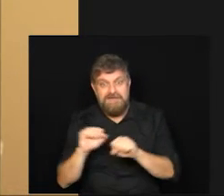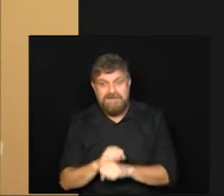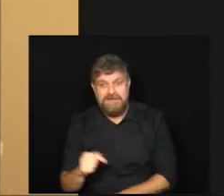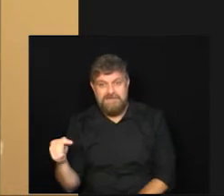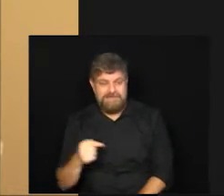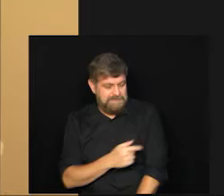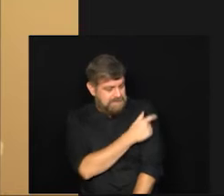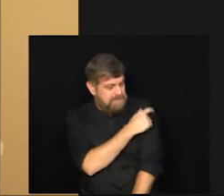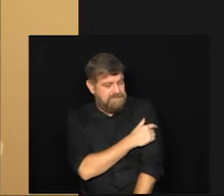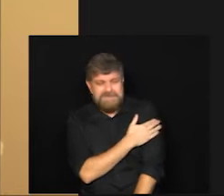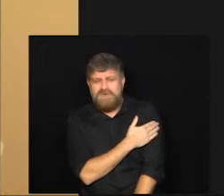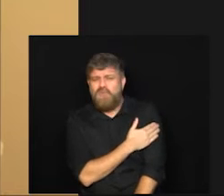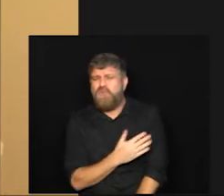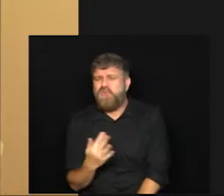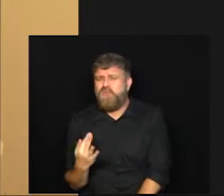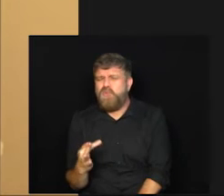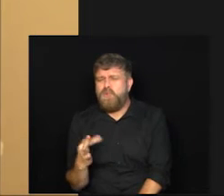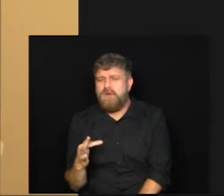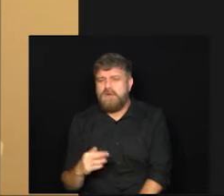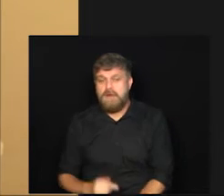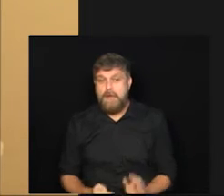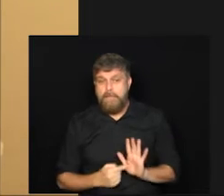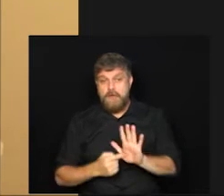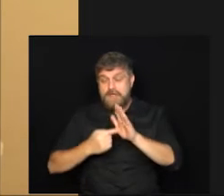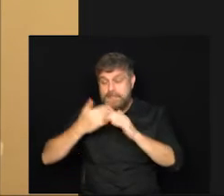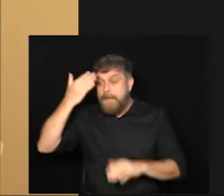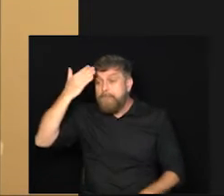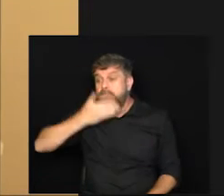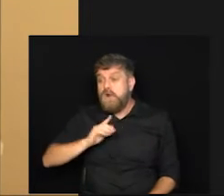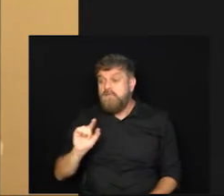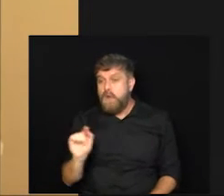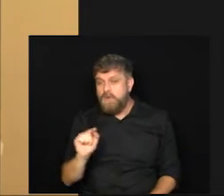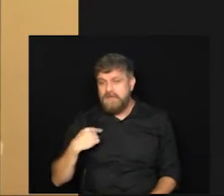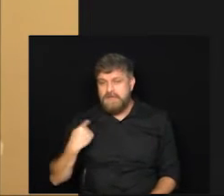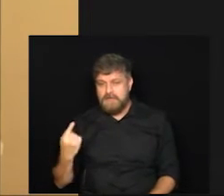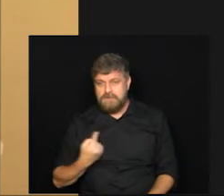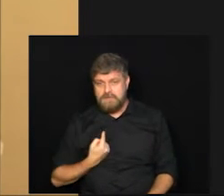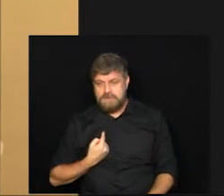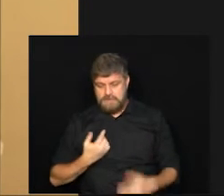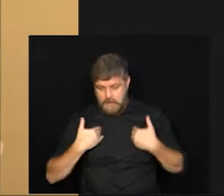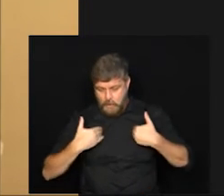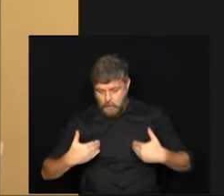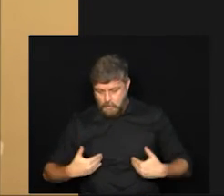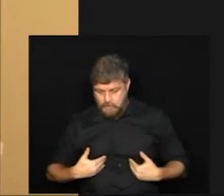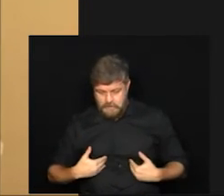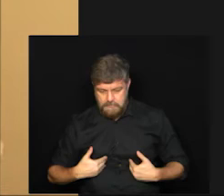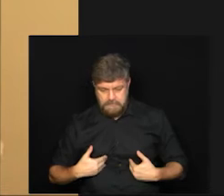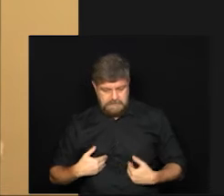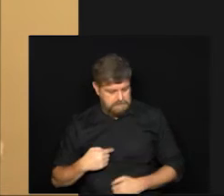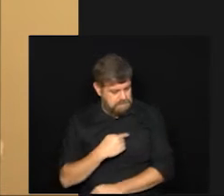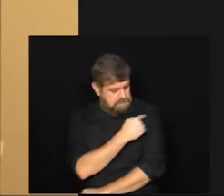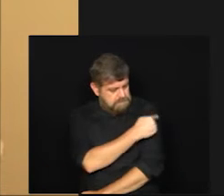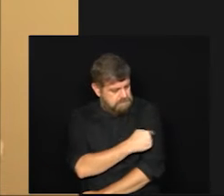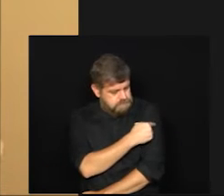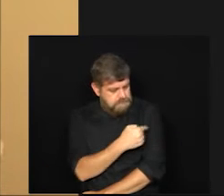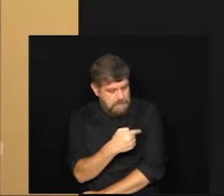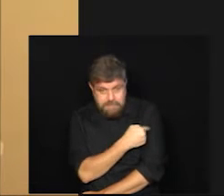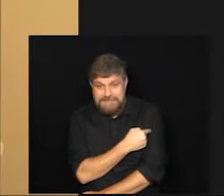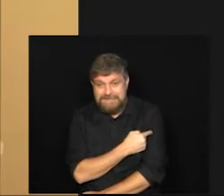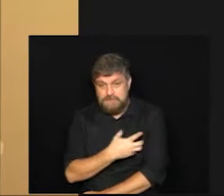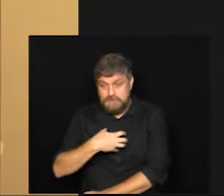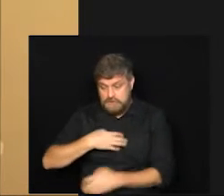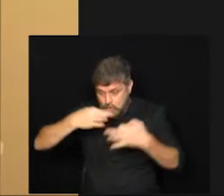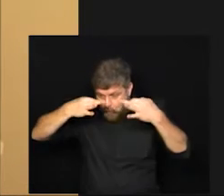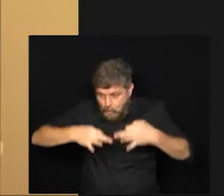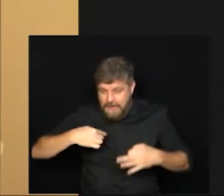paciente apresenta esse evento porque mostra que o nosso sistema imunológico ele está sendo recrutado de uma maneira adequada